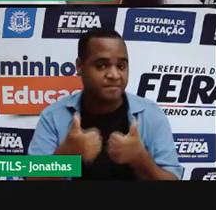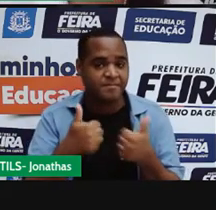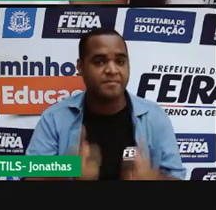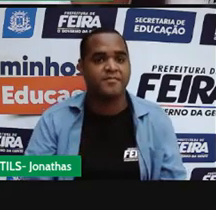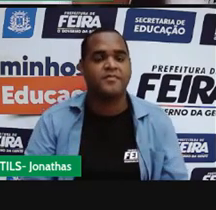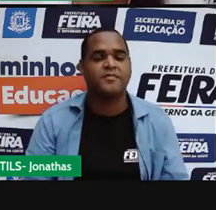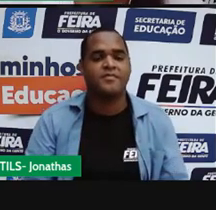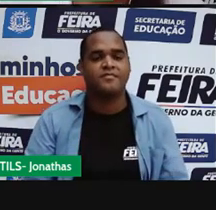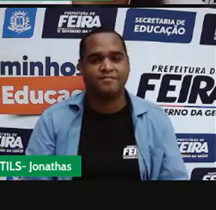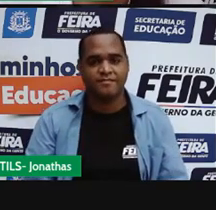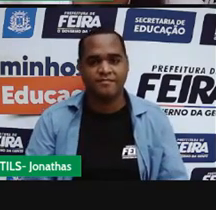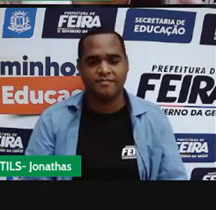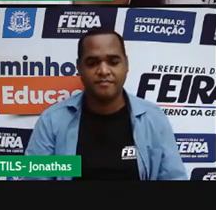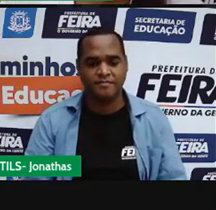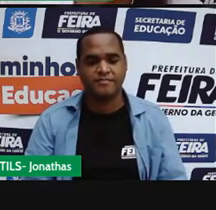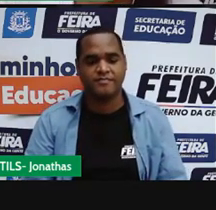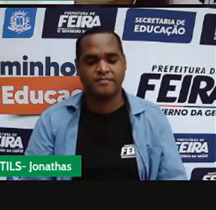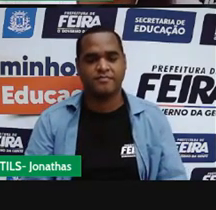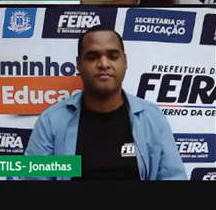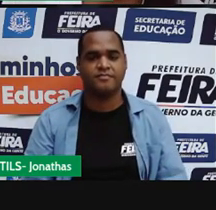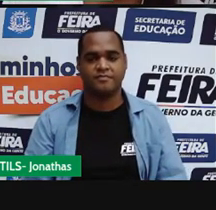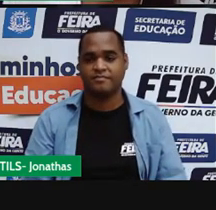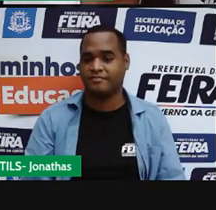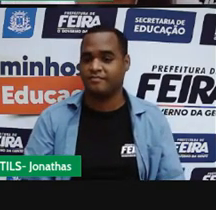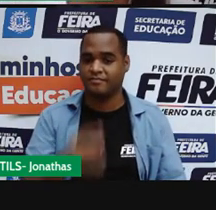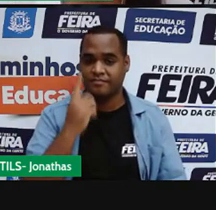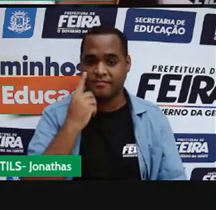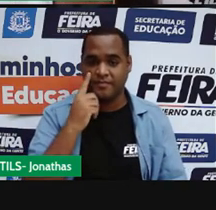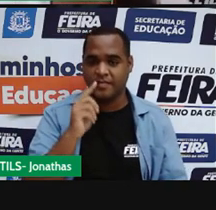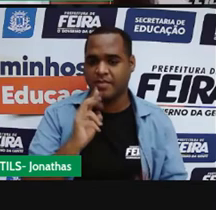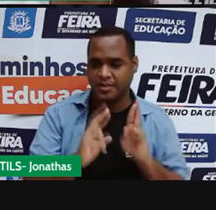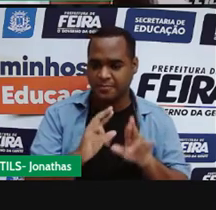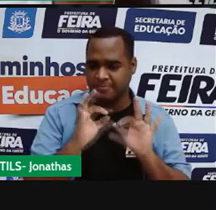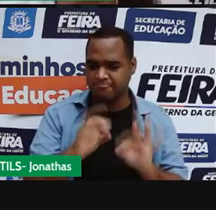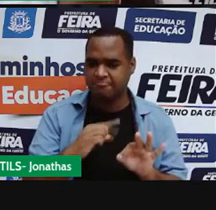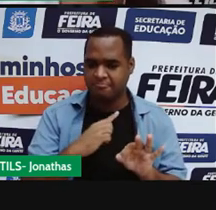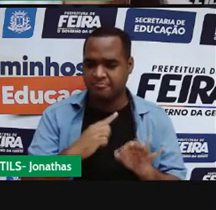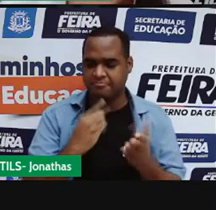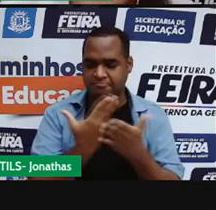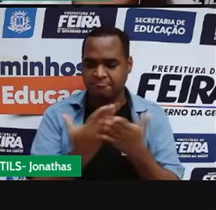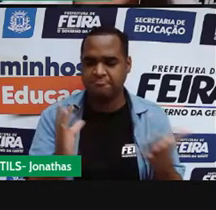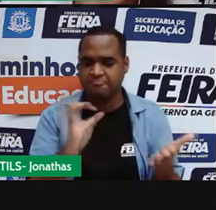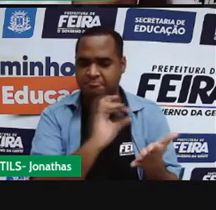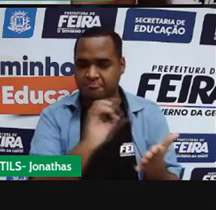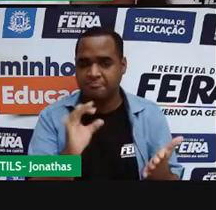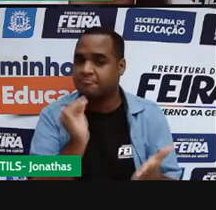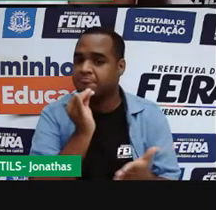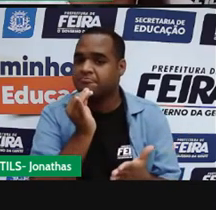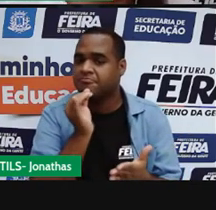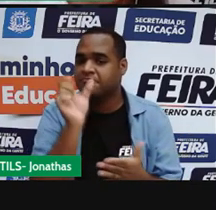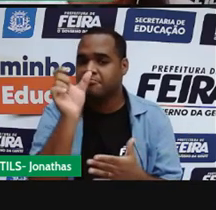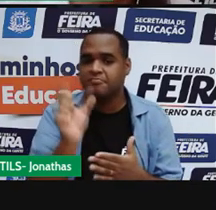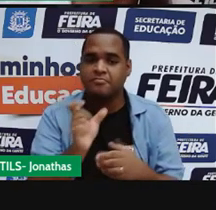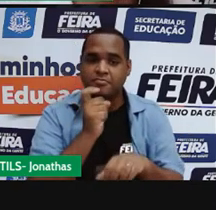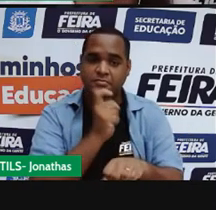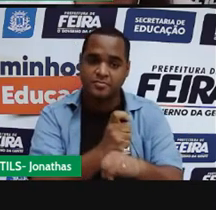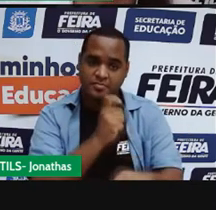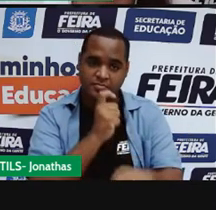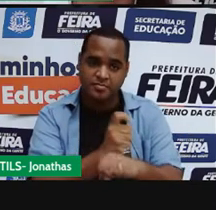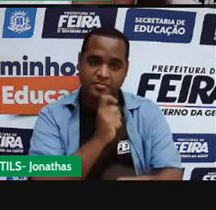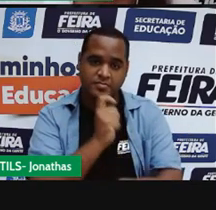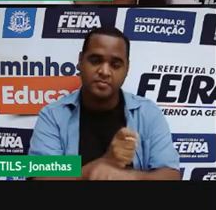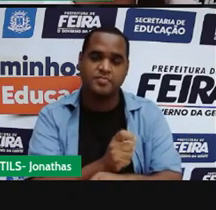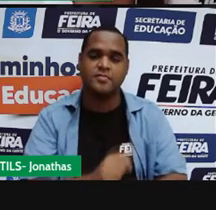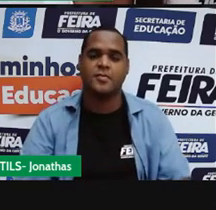Temos aqui o gabarito. Eu vou conferir com as respostas de vocês. Vamos lá. Primeiro exemplo aqui, a formação do gelo, é a